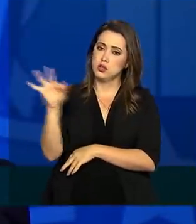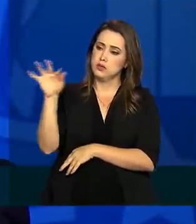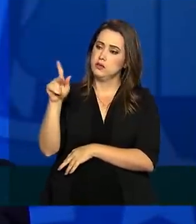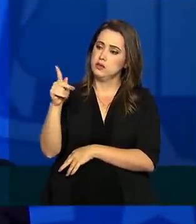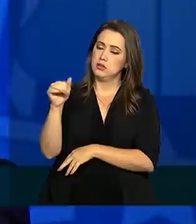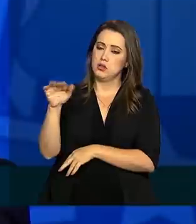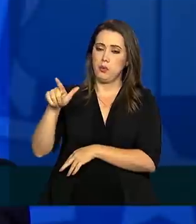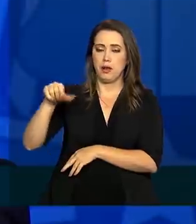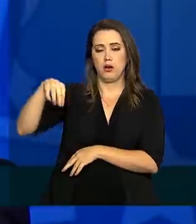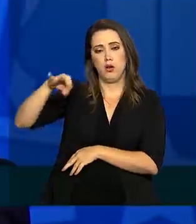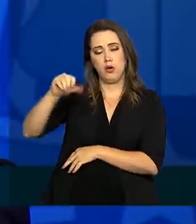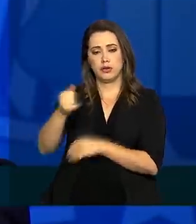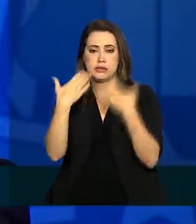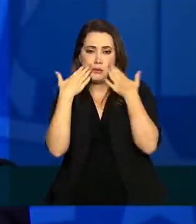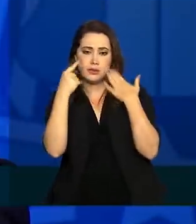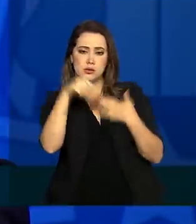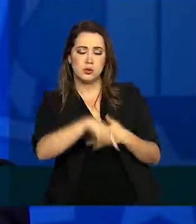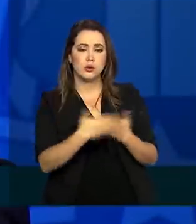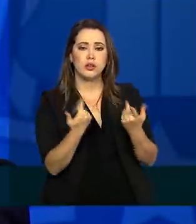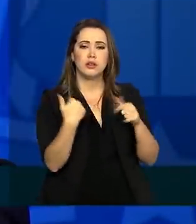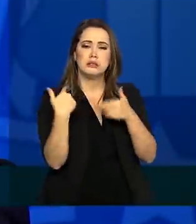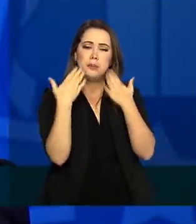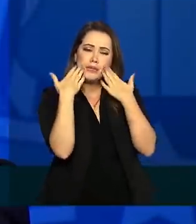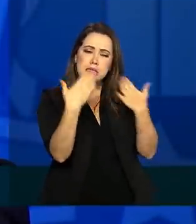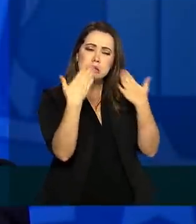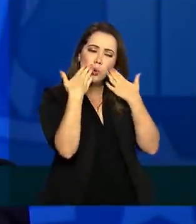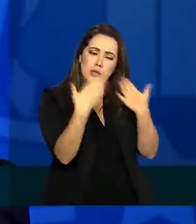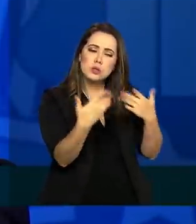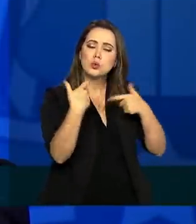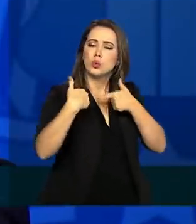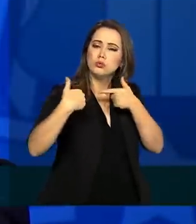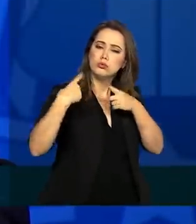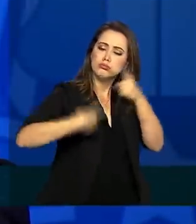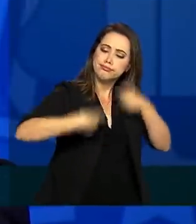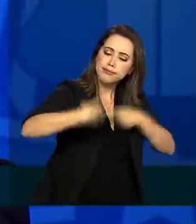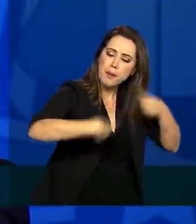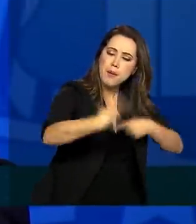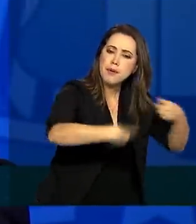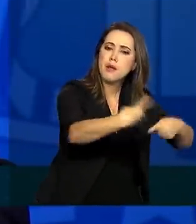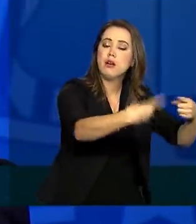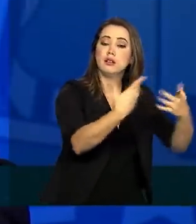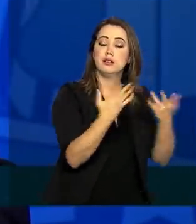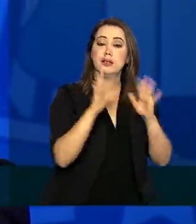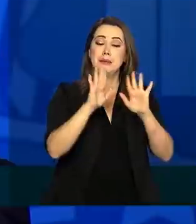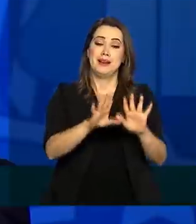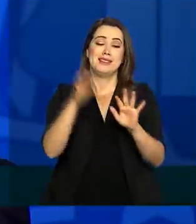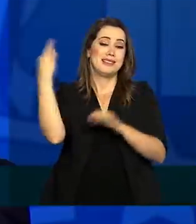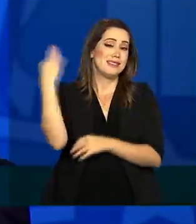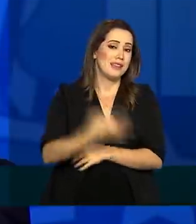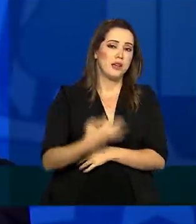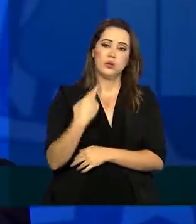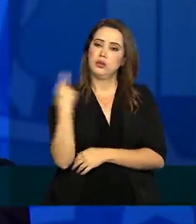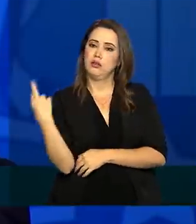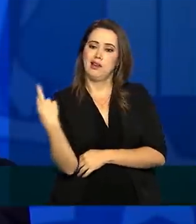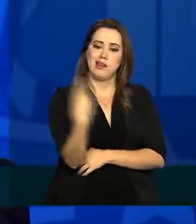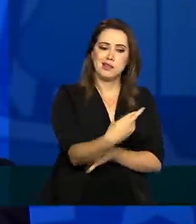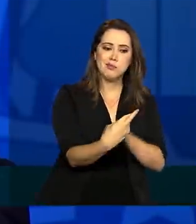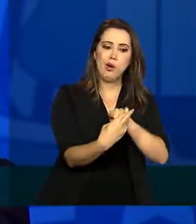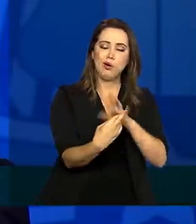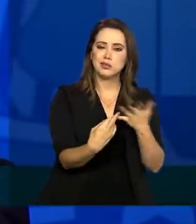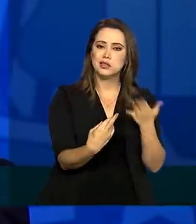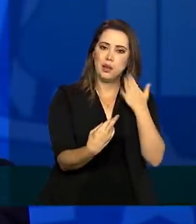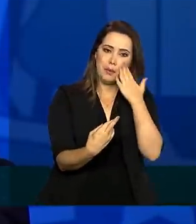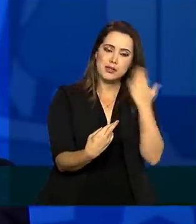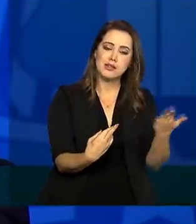dias conosco. Foram longas horas de apresentação e debate sobre os resultados. Certamente, dos dados obtidos, muito